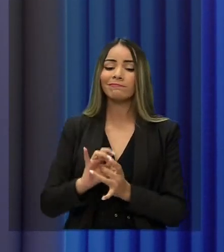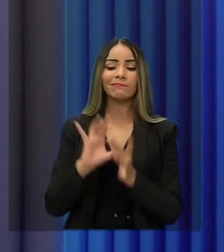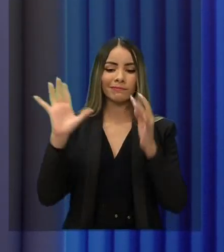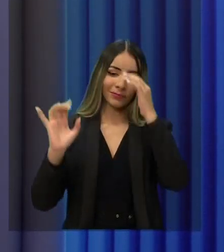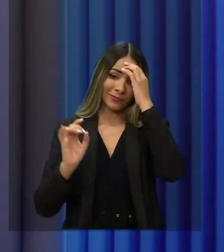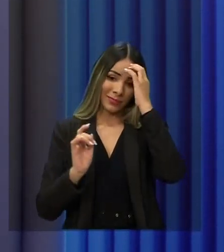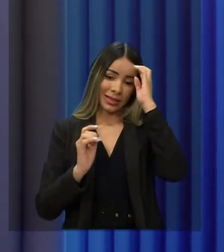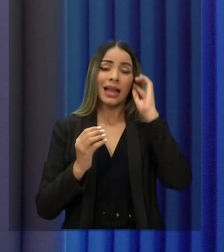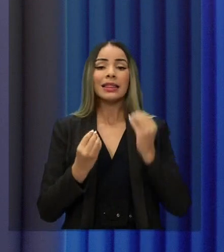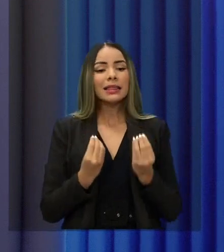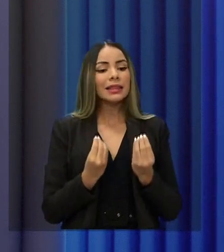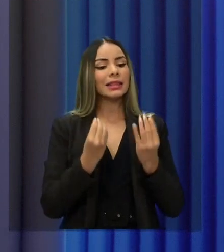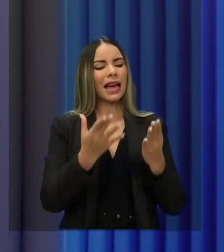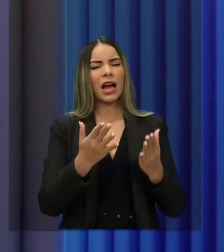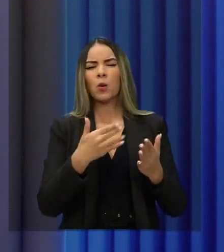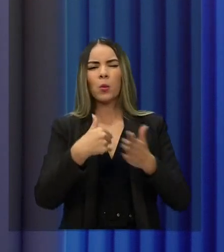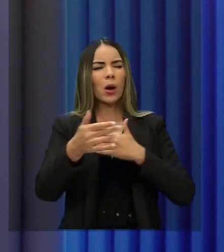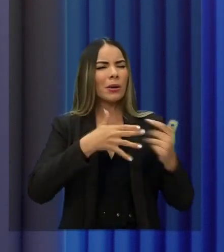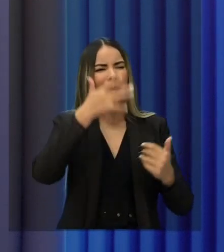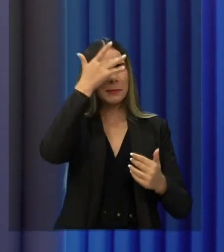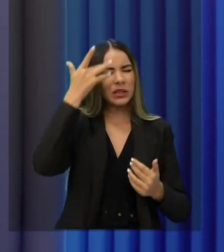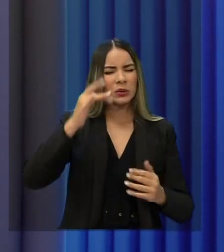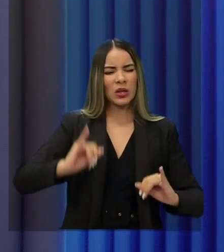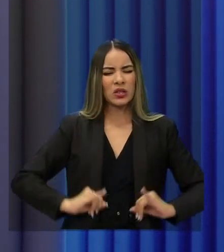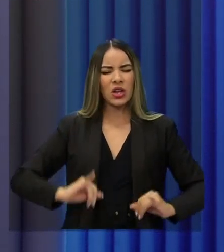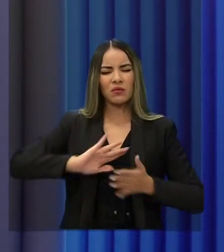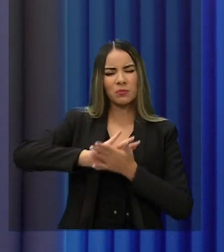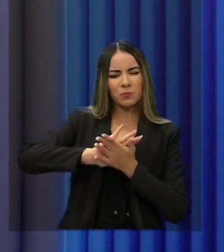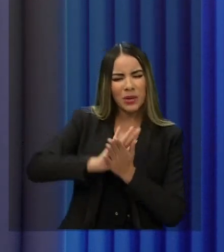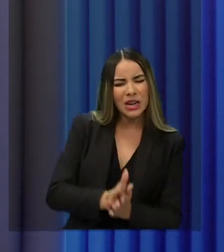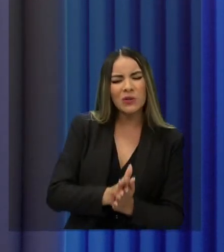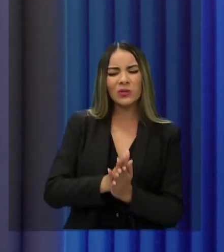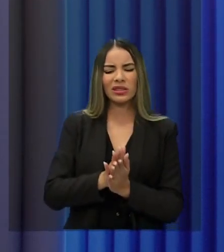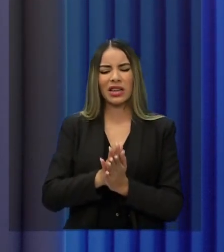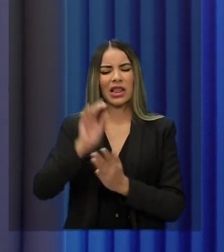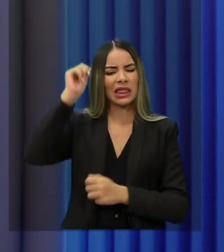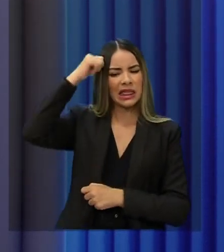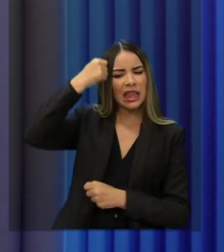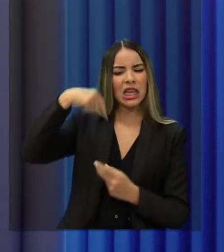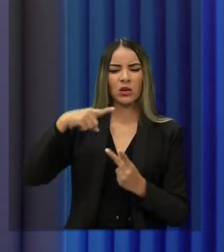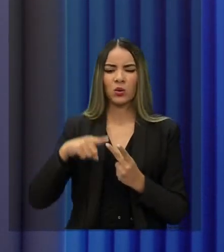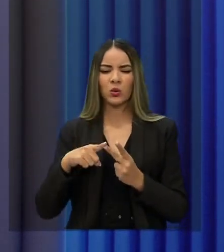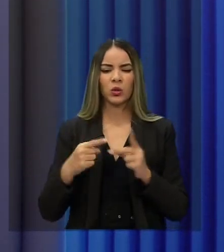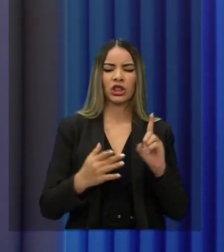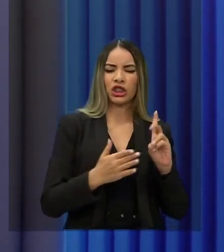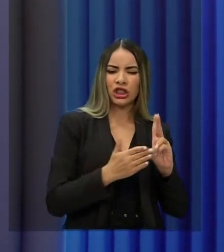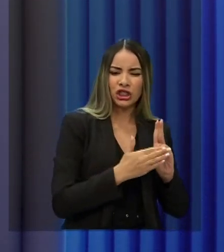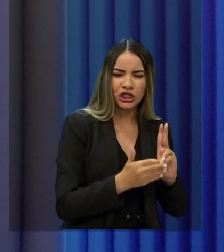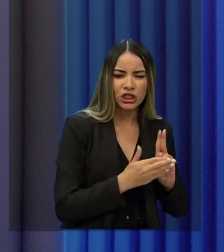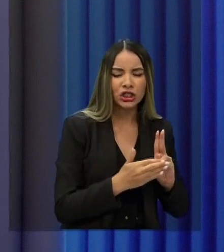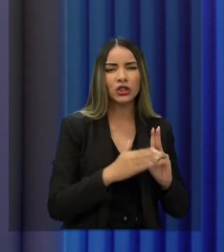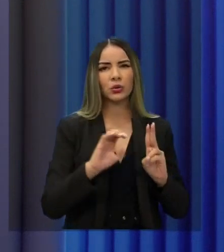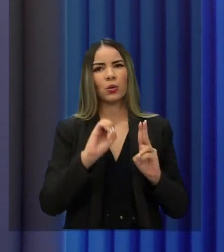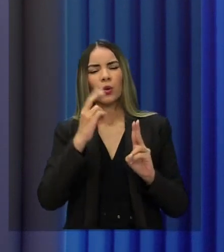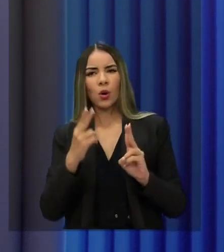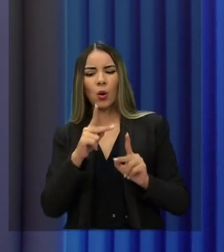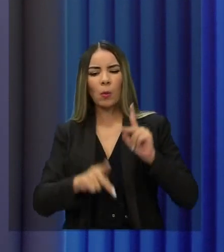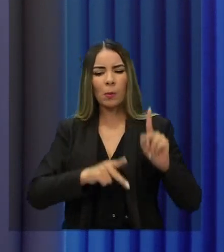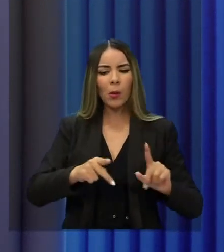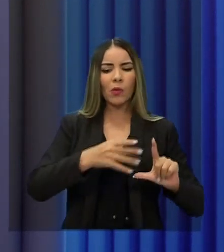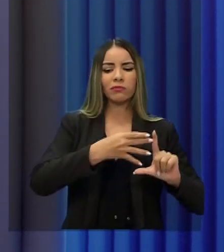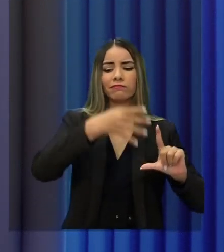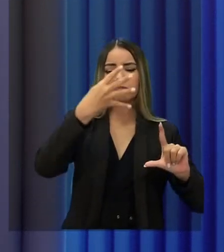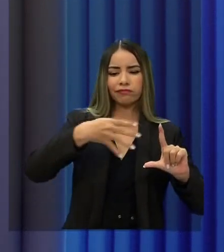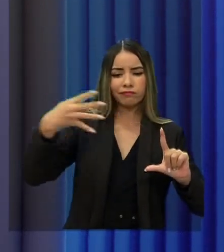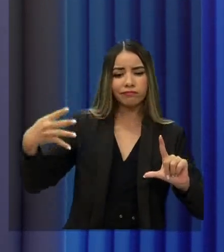as pessoas que sofrem qualquer tipo de preconceito, sejam eles porque são quilombolas, porque são índios, porque fazem parte do público LGBTQIA